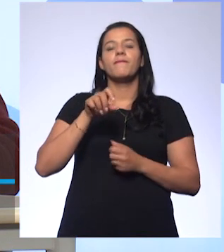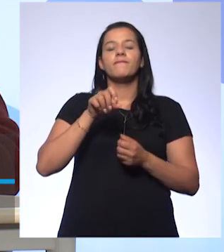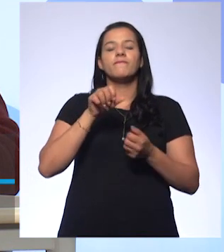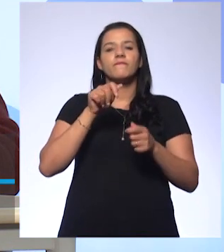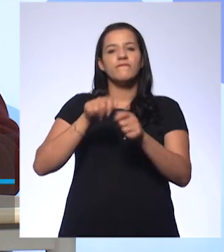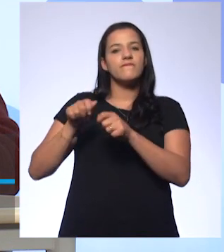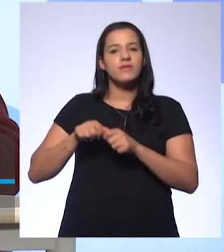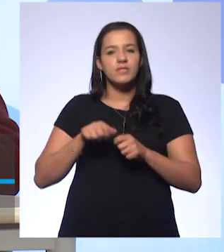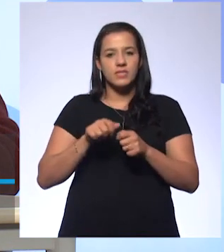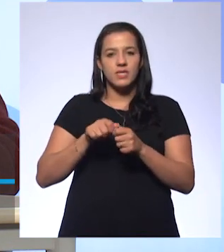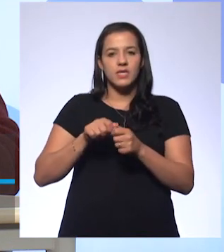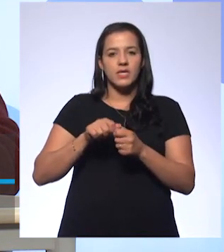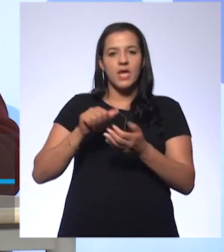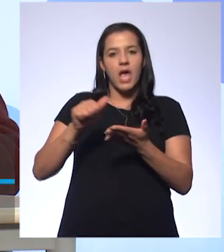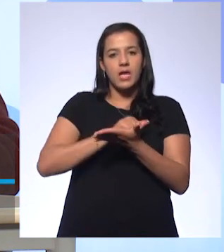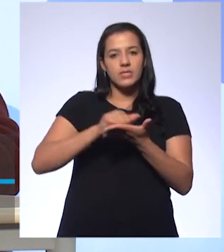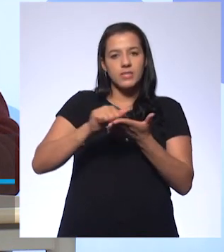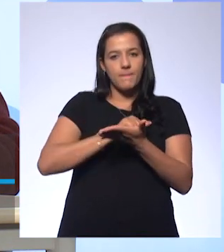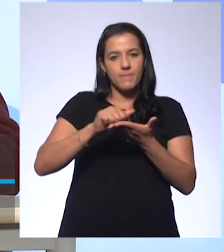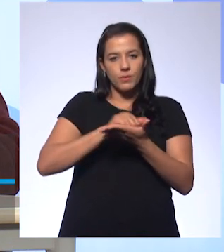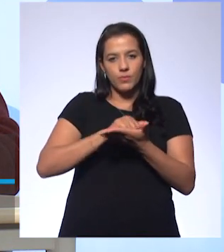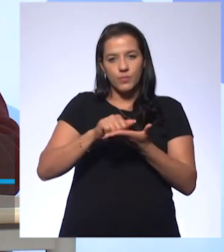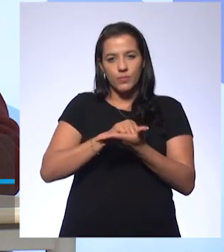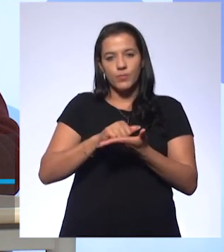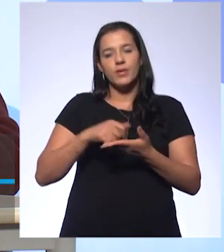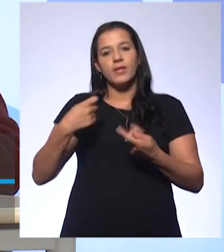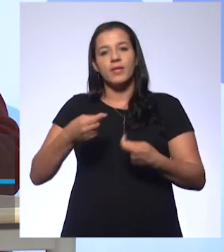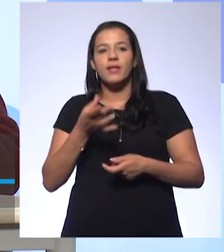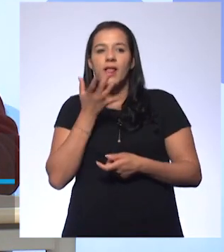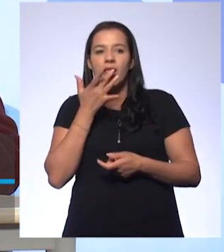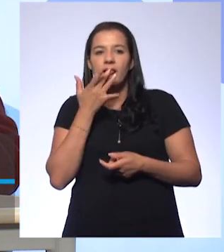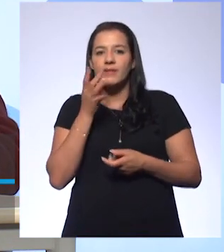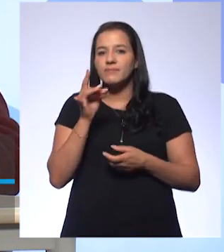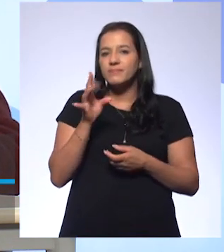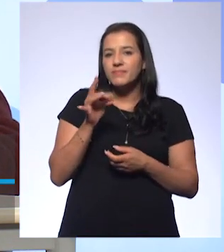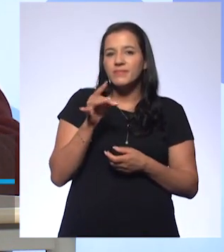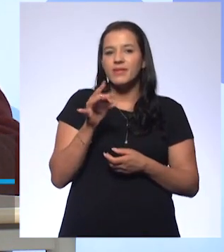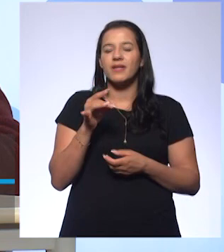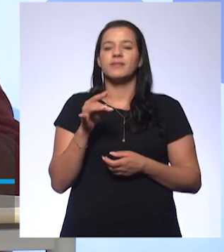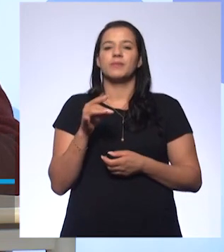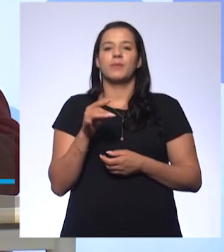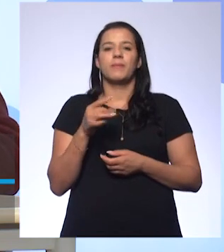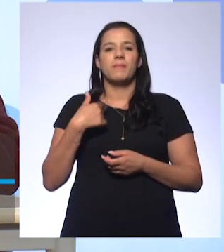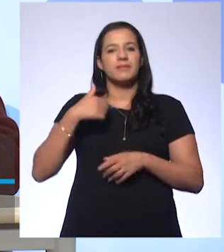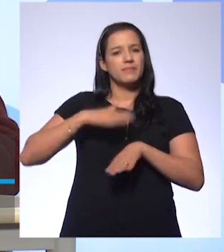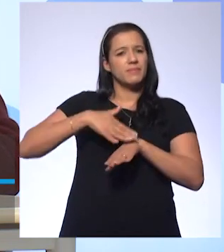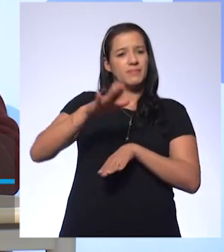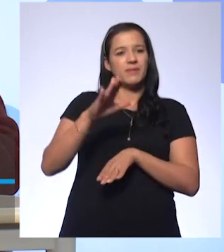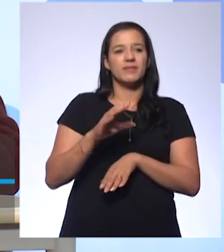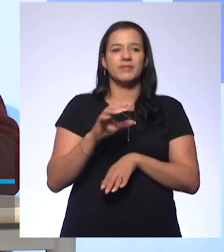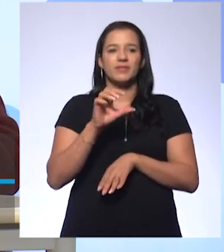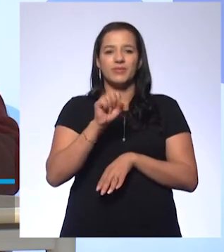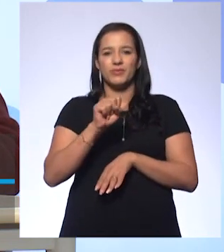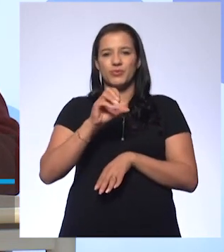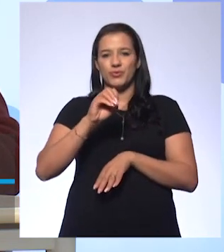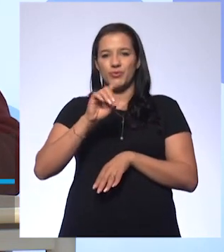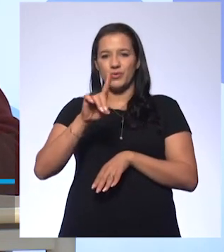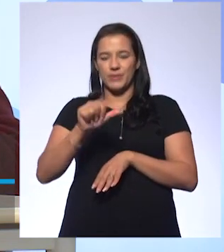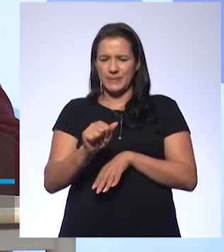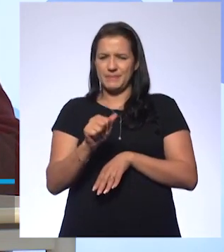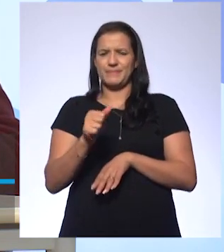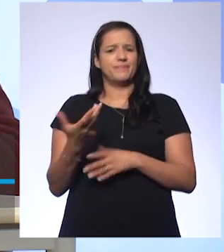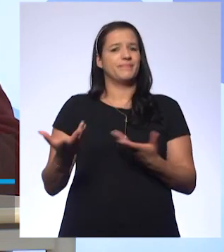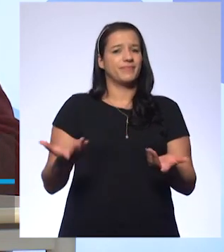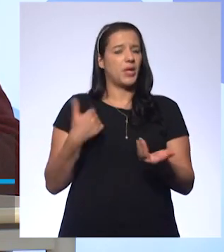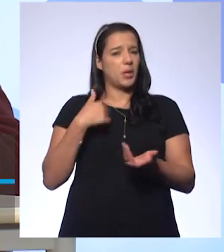antigamente testavam na língua se precisava colocar mais soda. Não conhecia para essa prática, mas